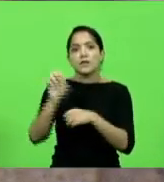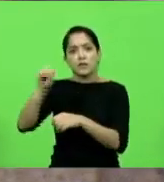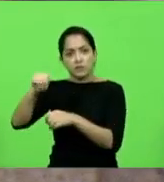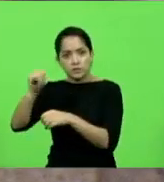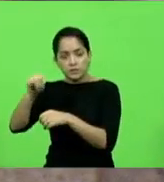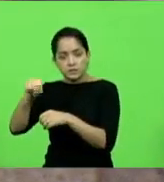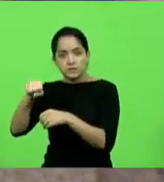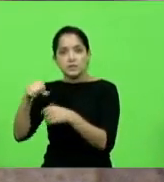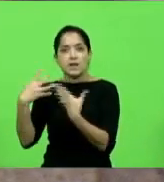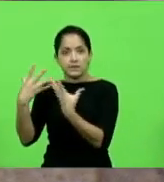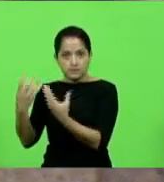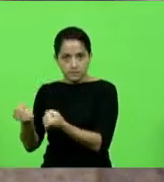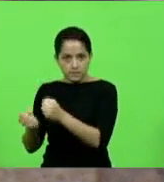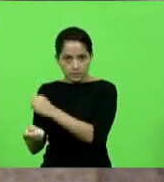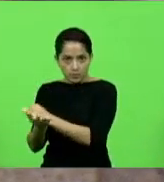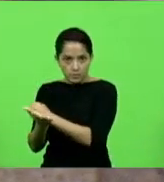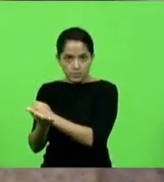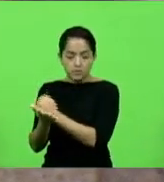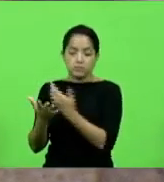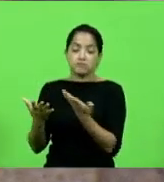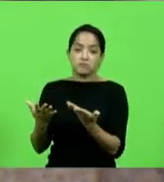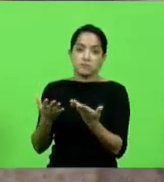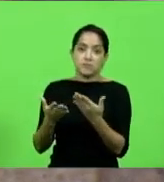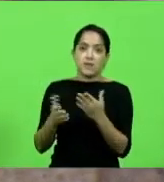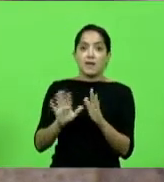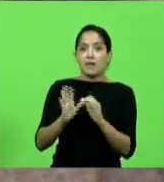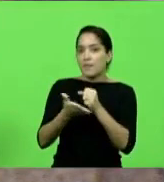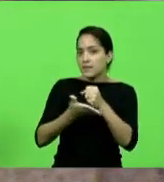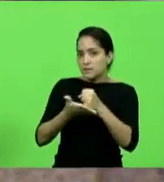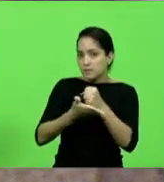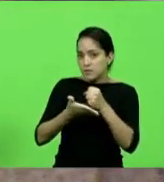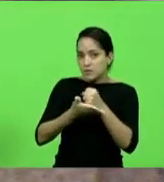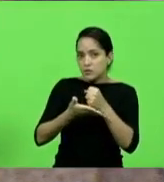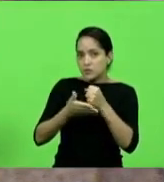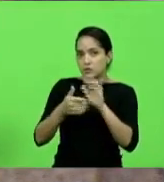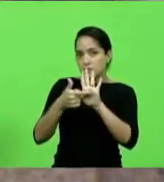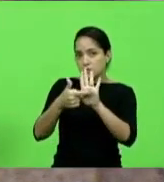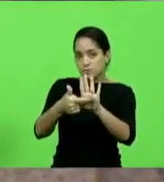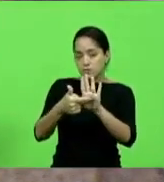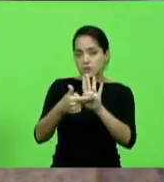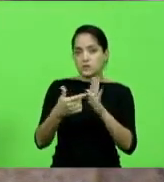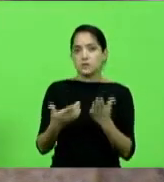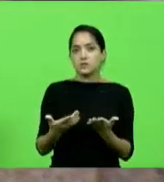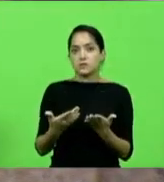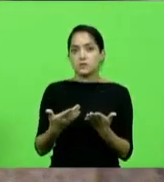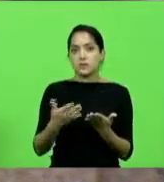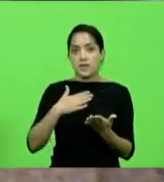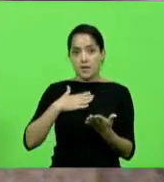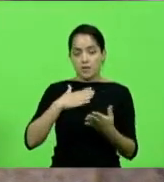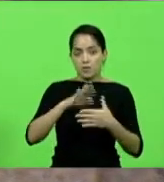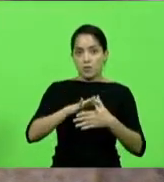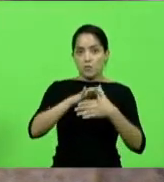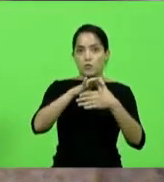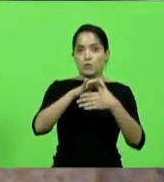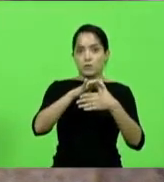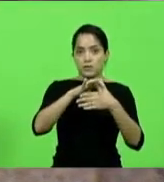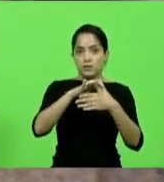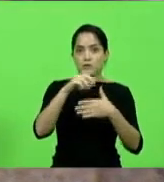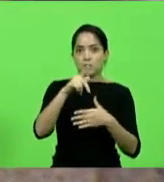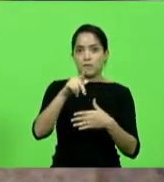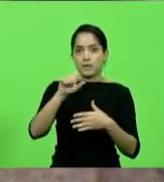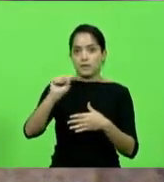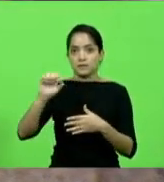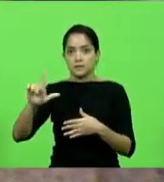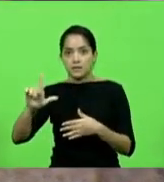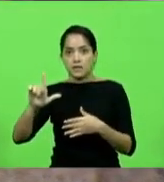corrupção. Basicamente é isso que está chegando para o nosso eleitor. E eu, como líder da bancada, líder do PSL,